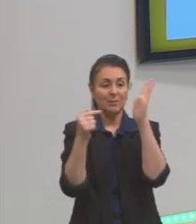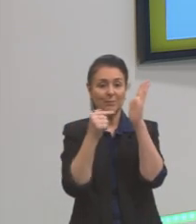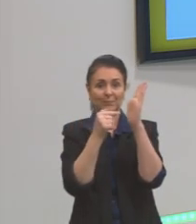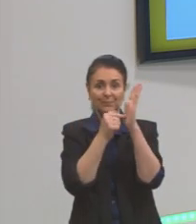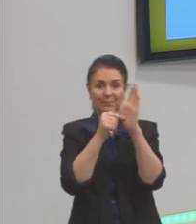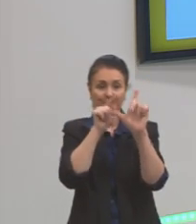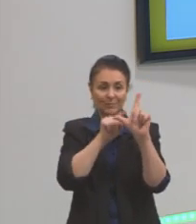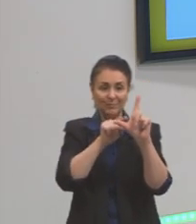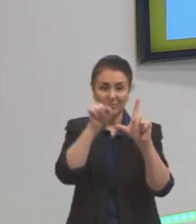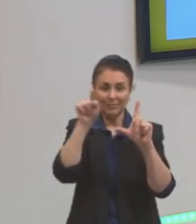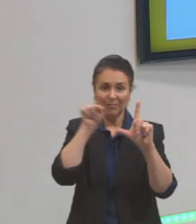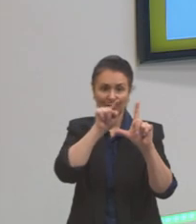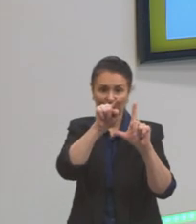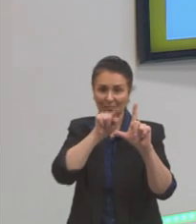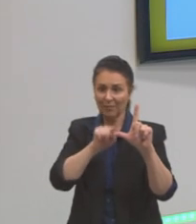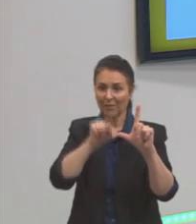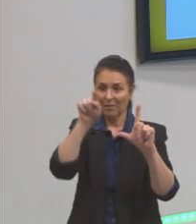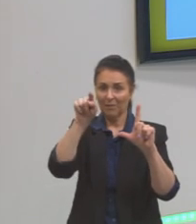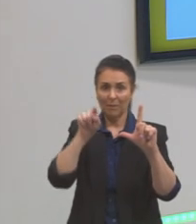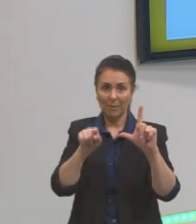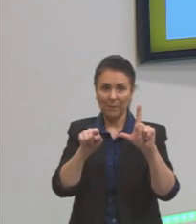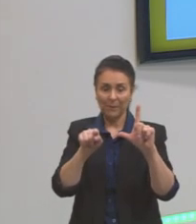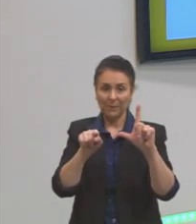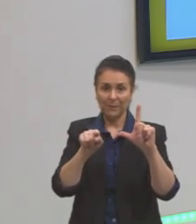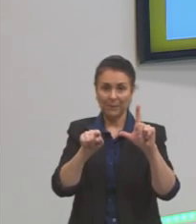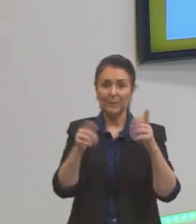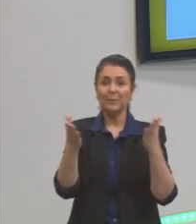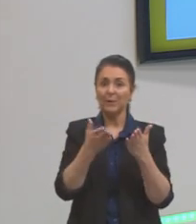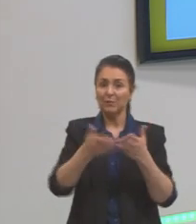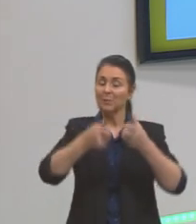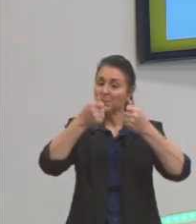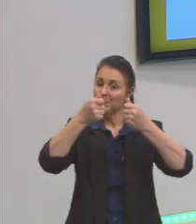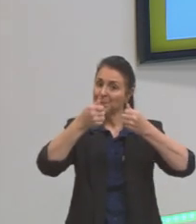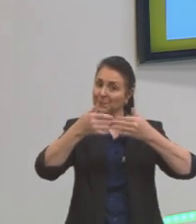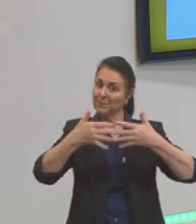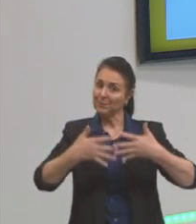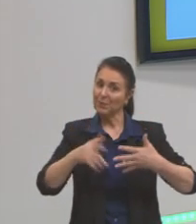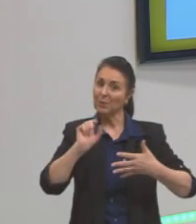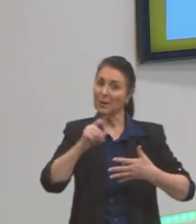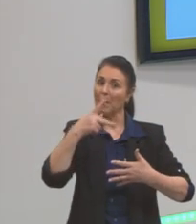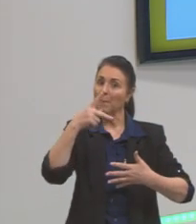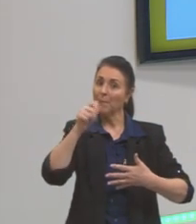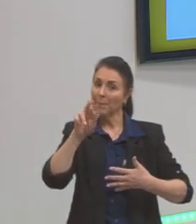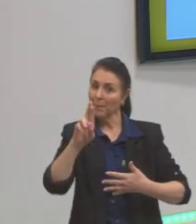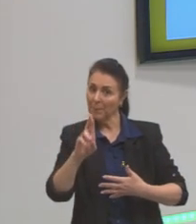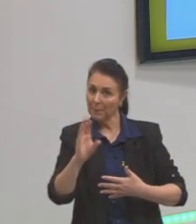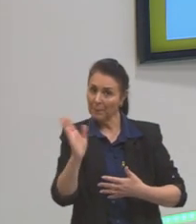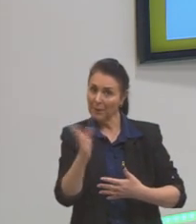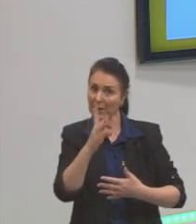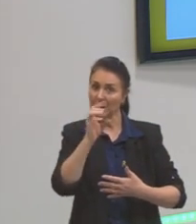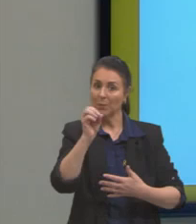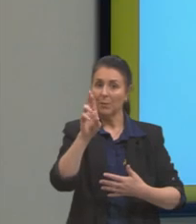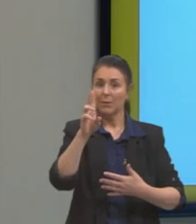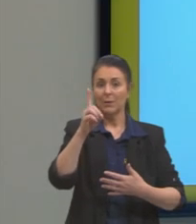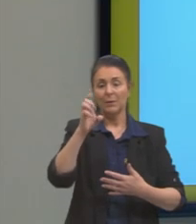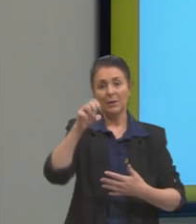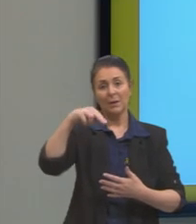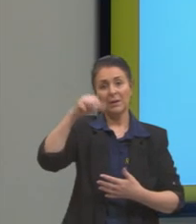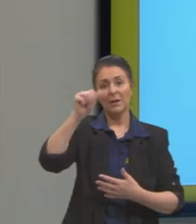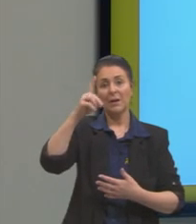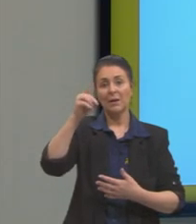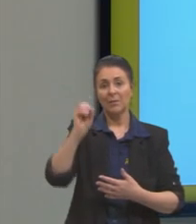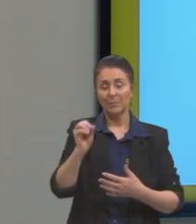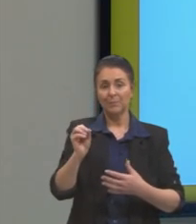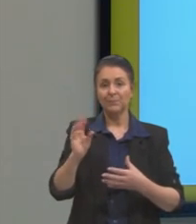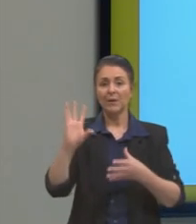depois. Então, vamos lá. Vamos para a definição, então, do que é um par ordenado. O par ordenado é um